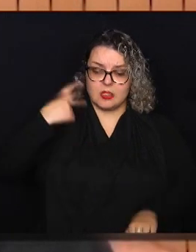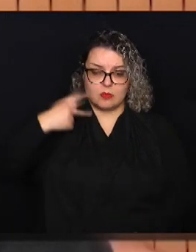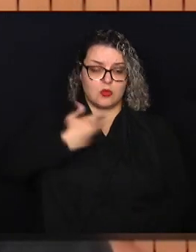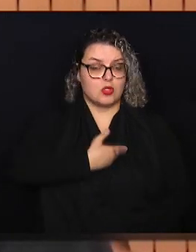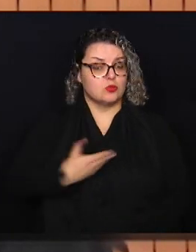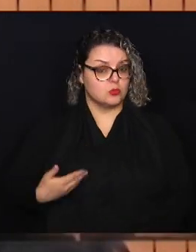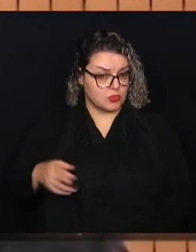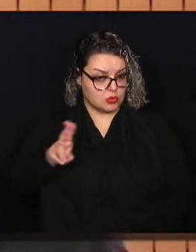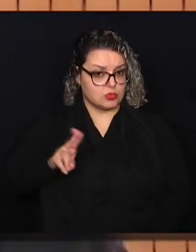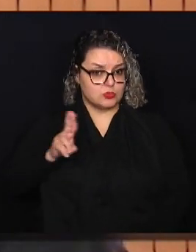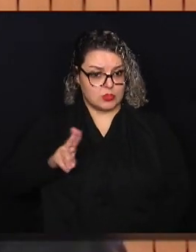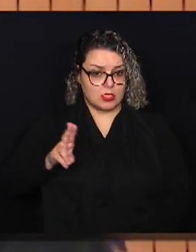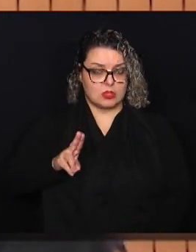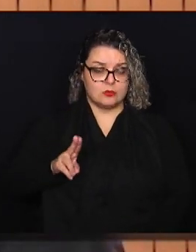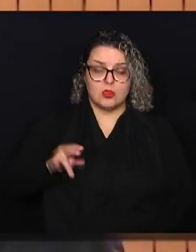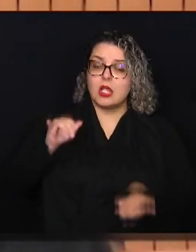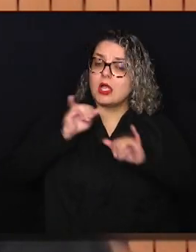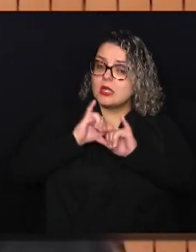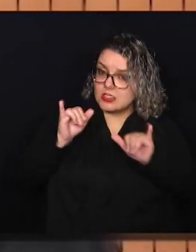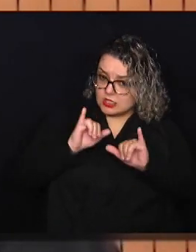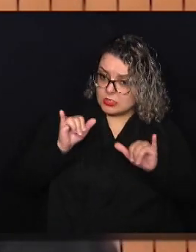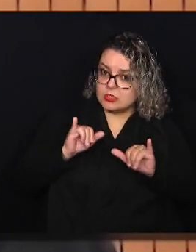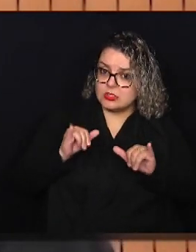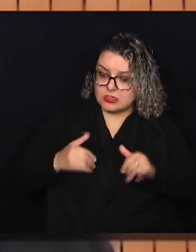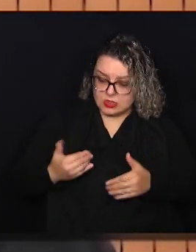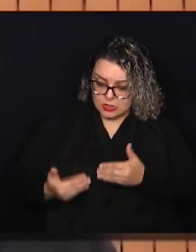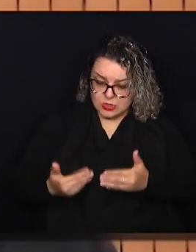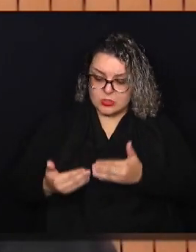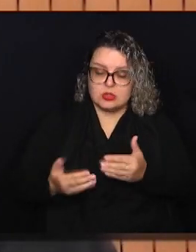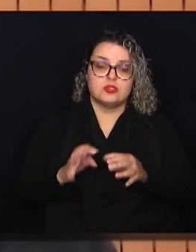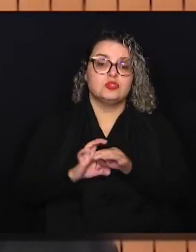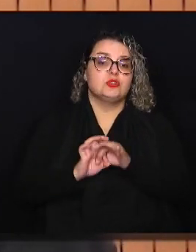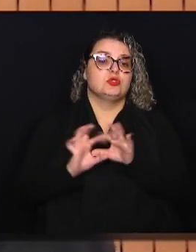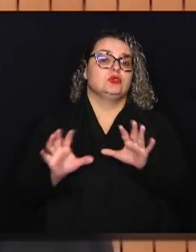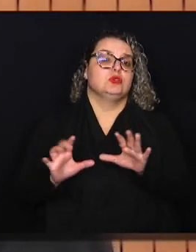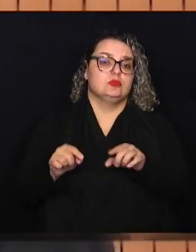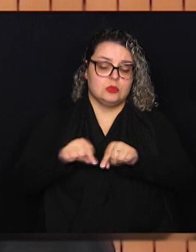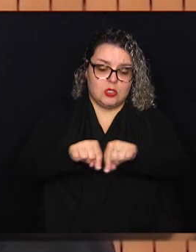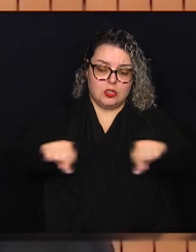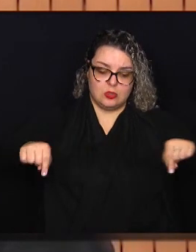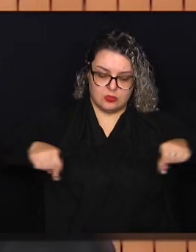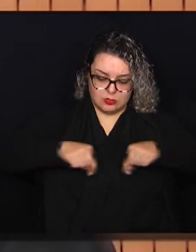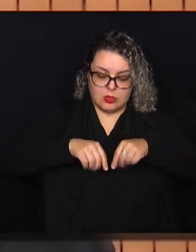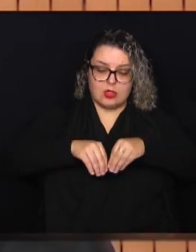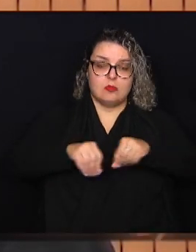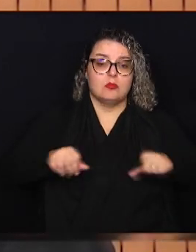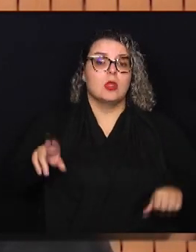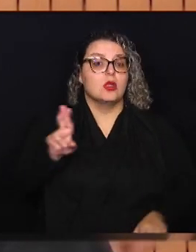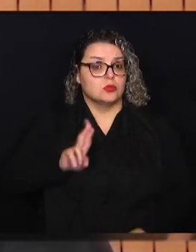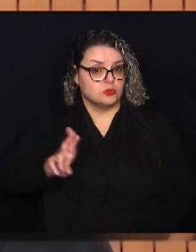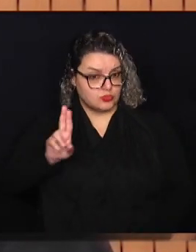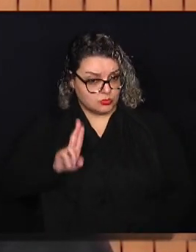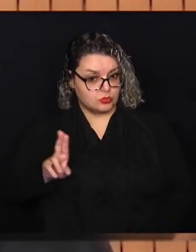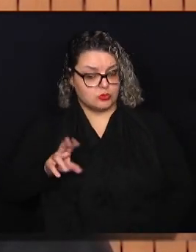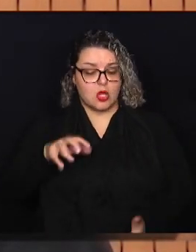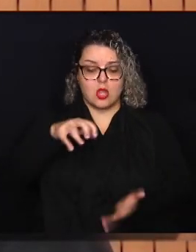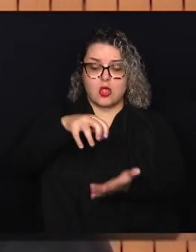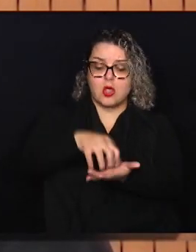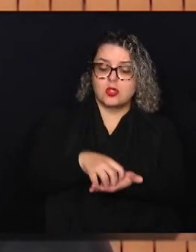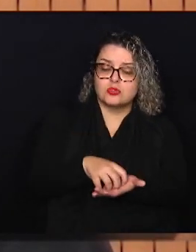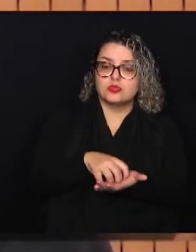implementadas e anunciou os trâmites de liberação de um terreno para a implantação do Centro de